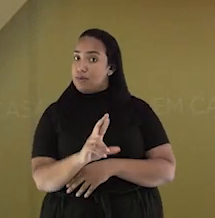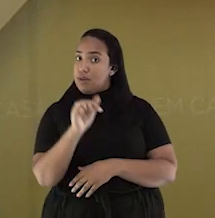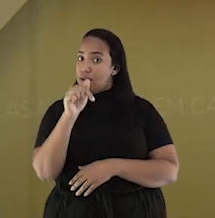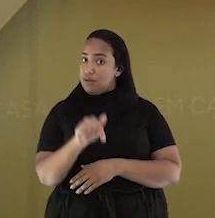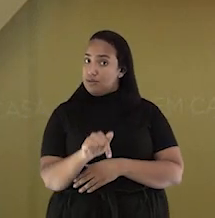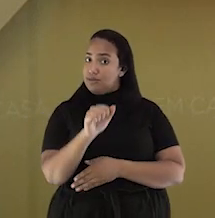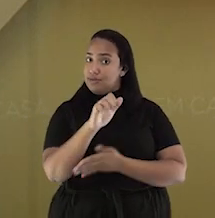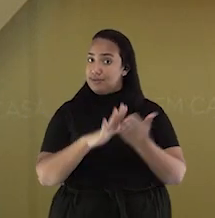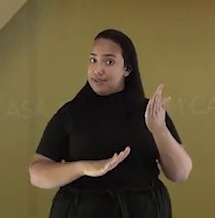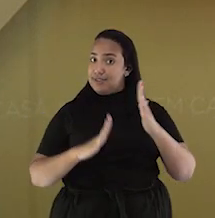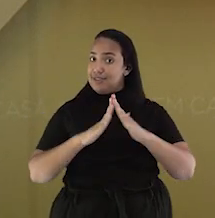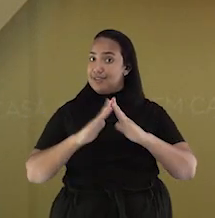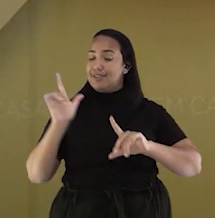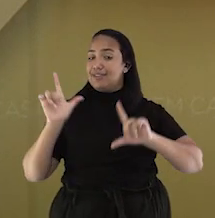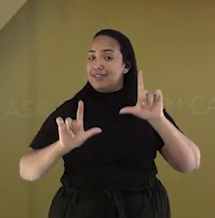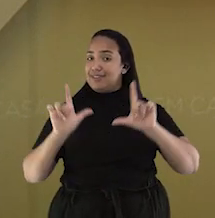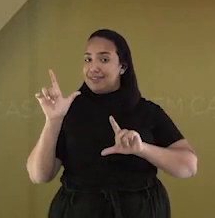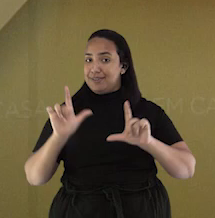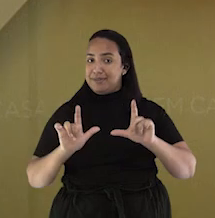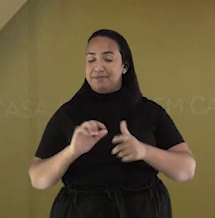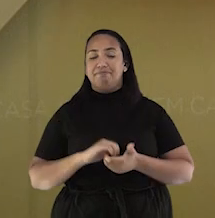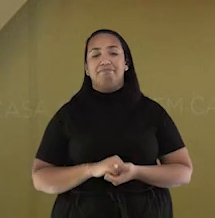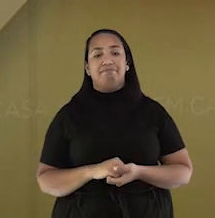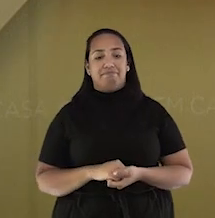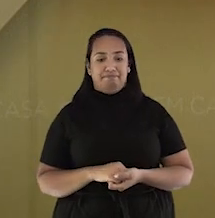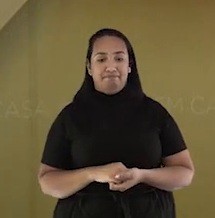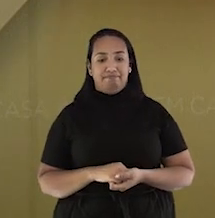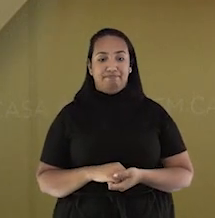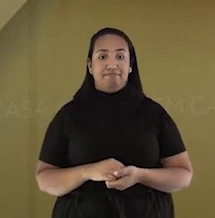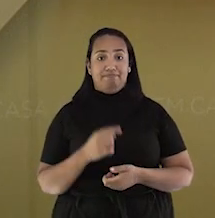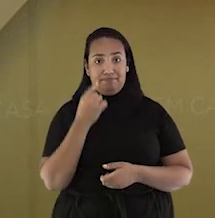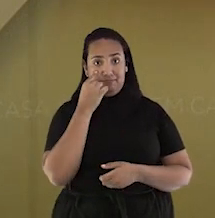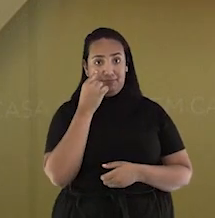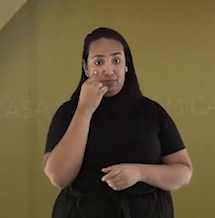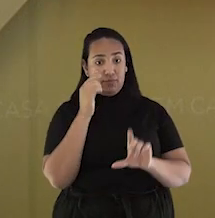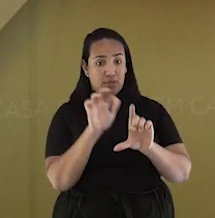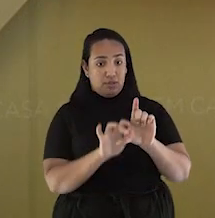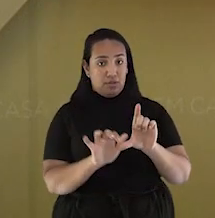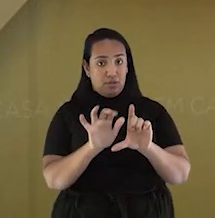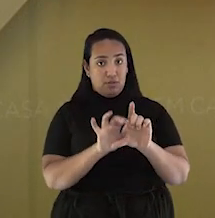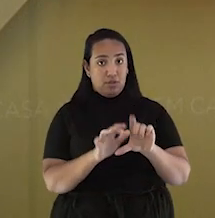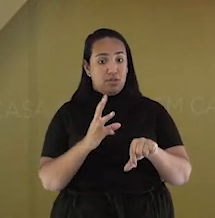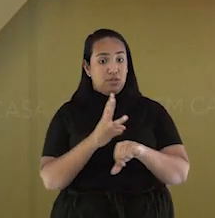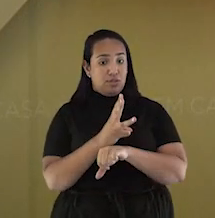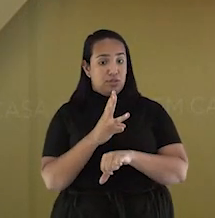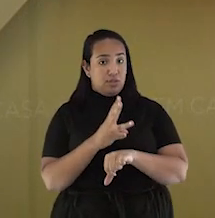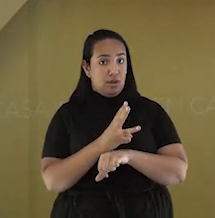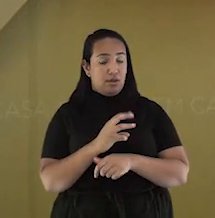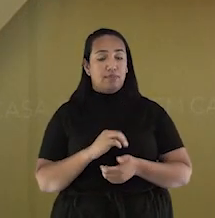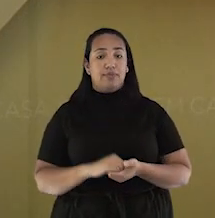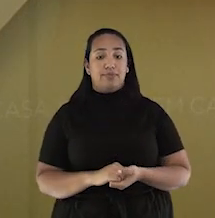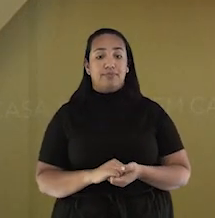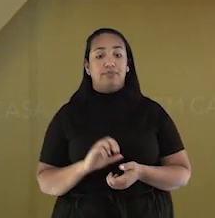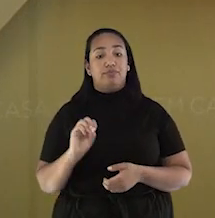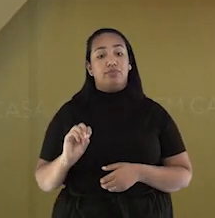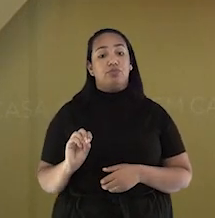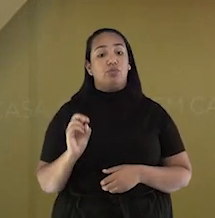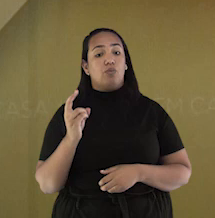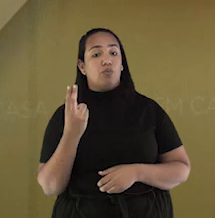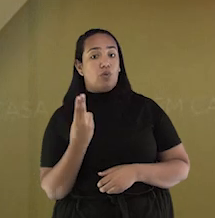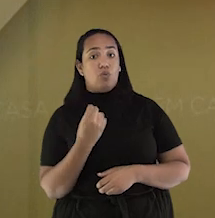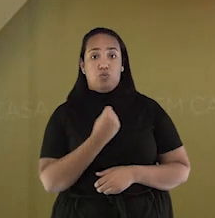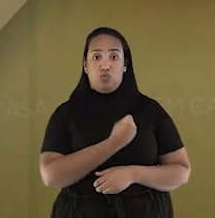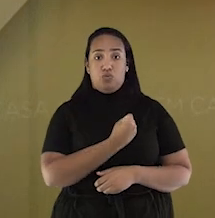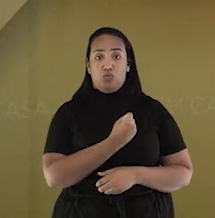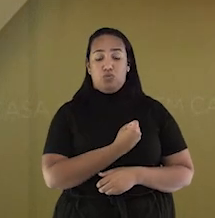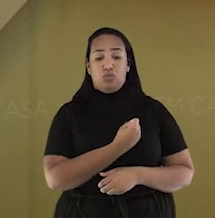aqui para nós, do Dever em Casa. Através do QR Code do WhatsApp, ou para o